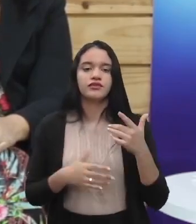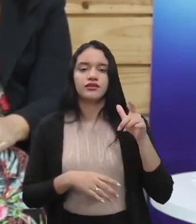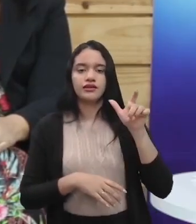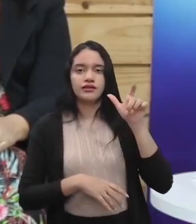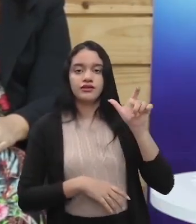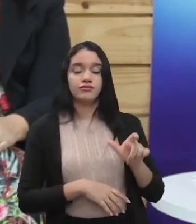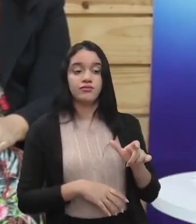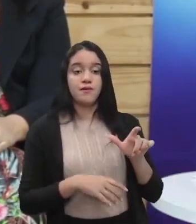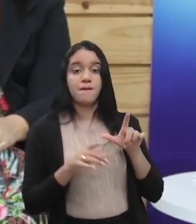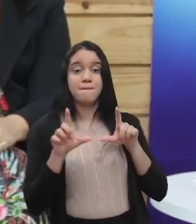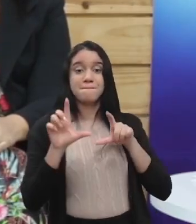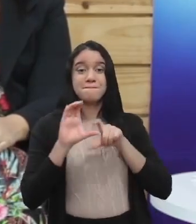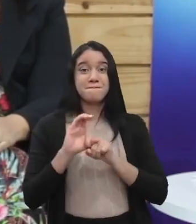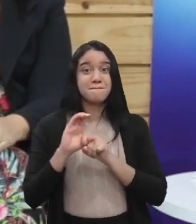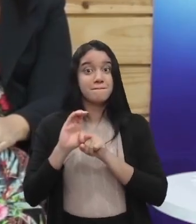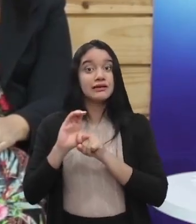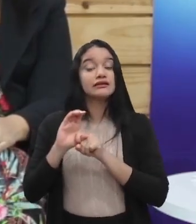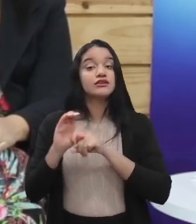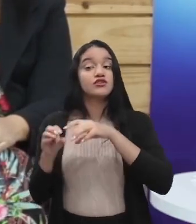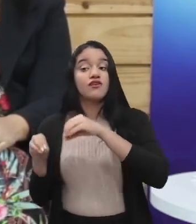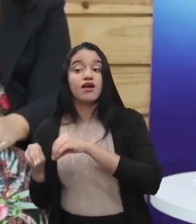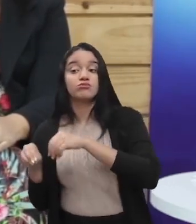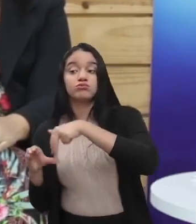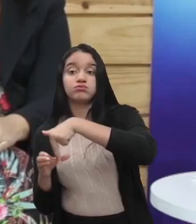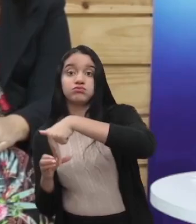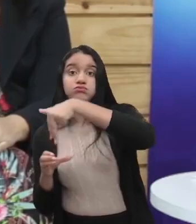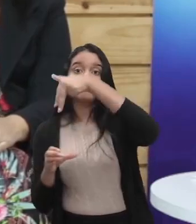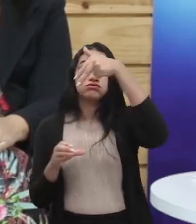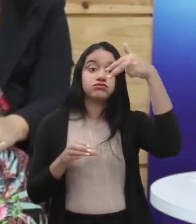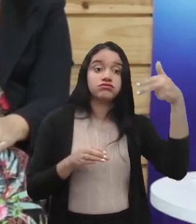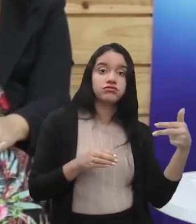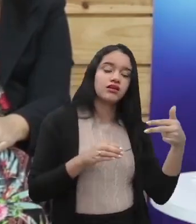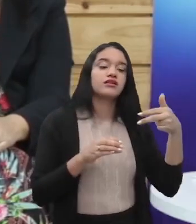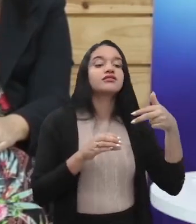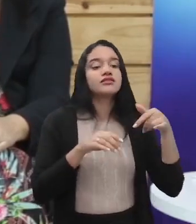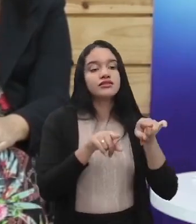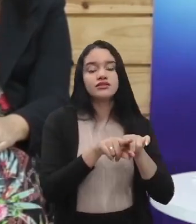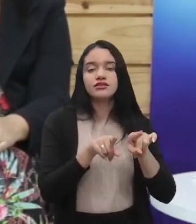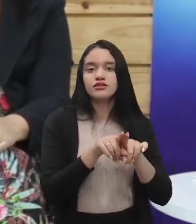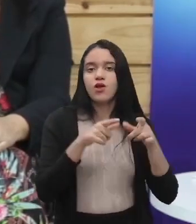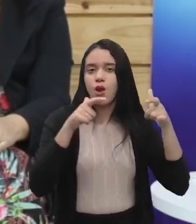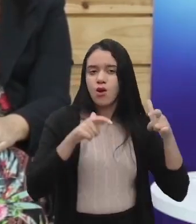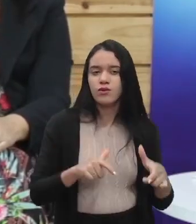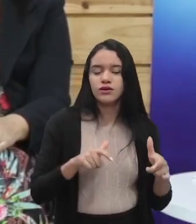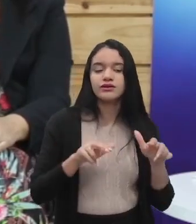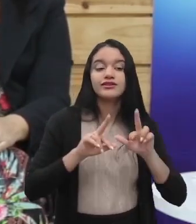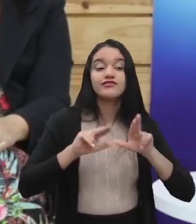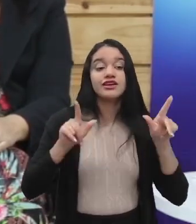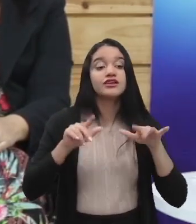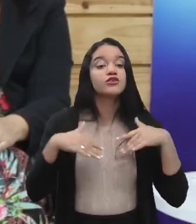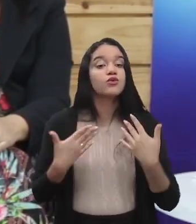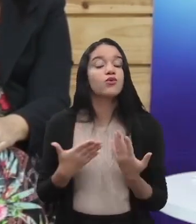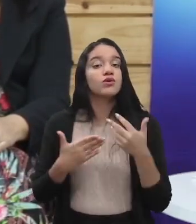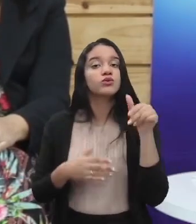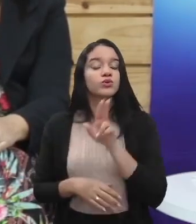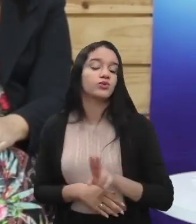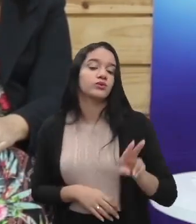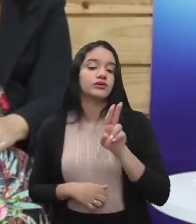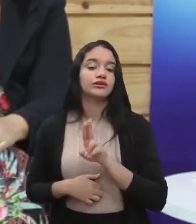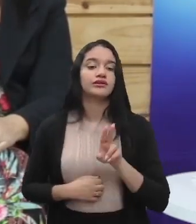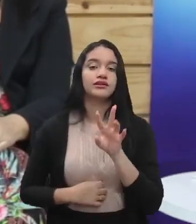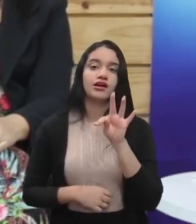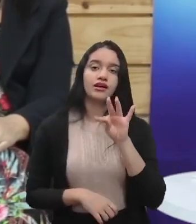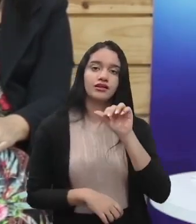preso nesse ponto e vai se deslocando sem se desprender desse local para executar a atividade. Diferente de quando ele utiliza o